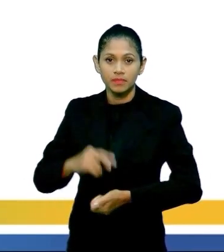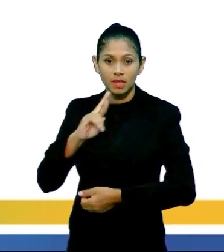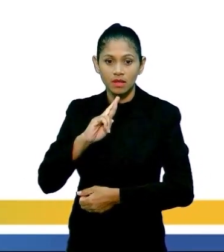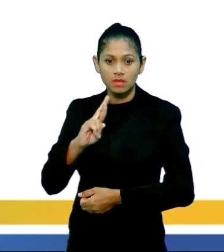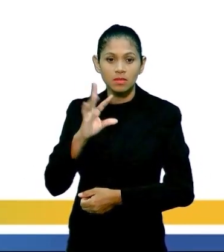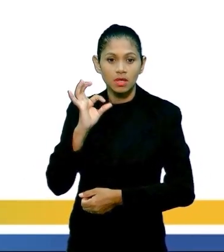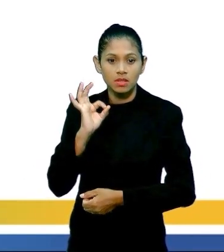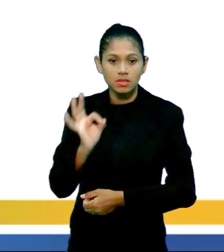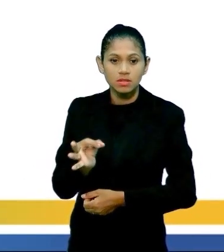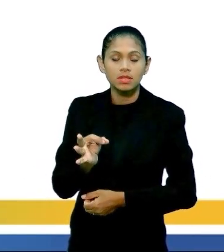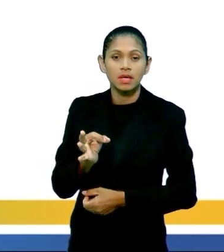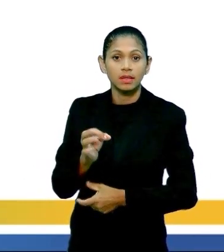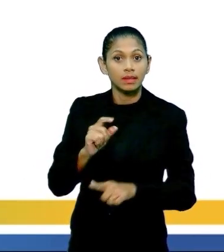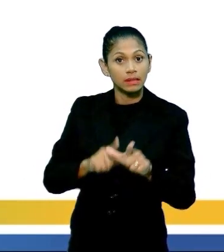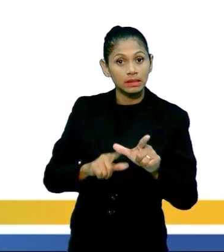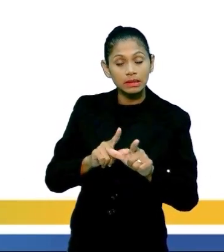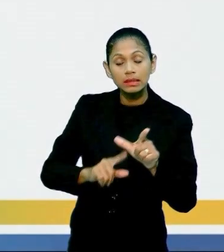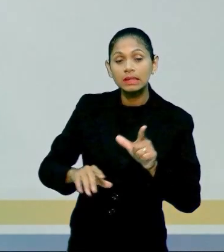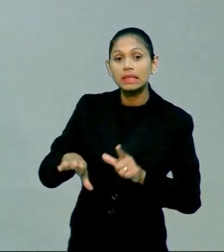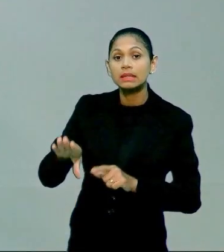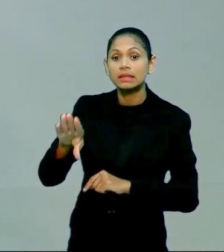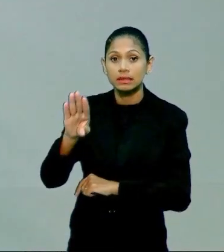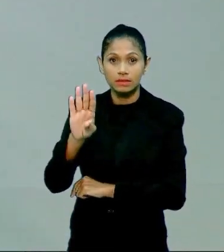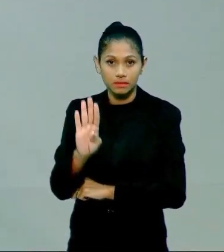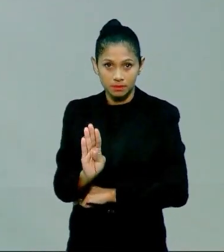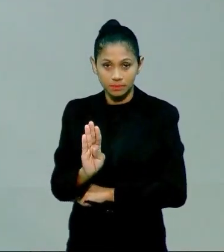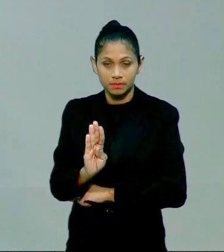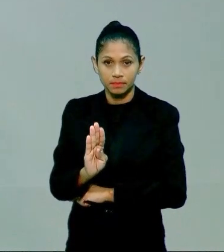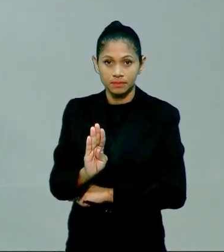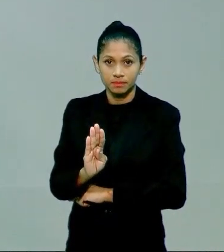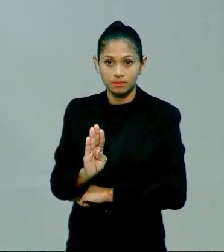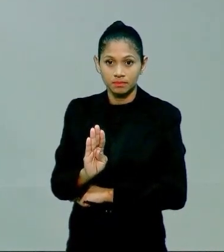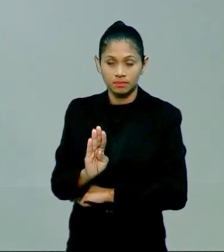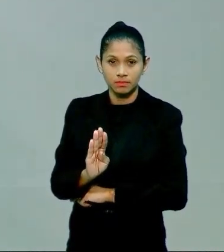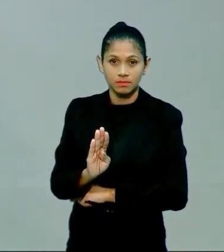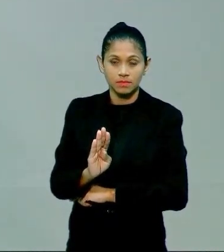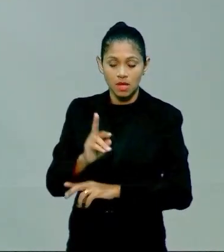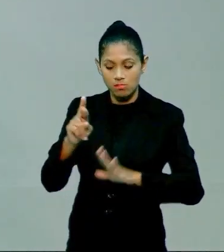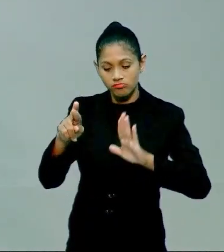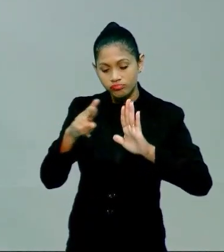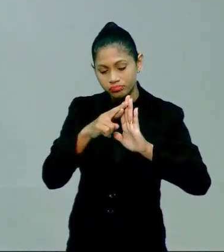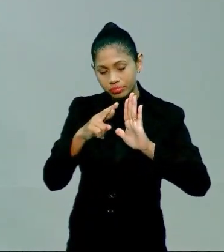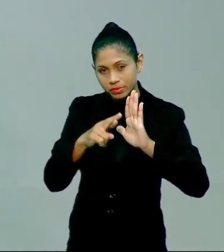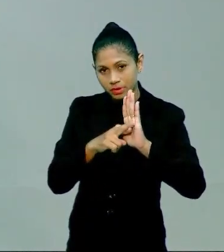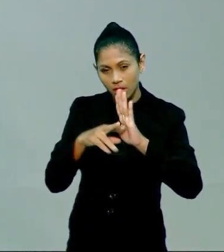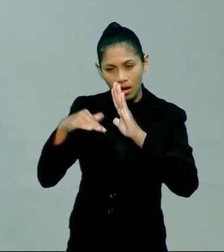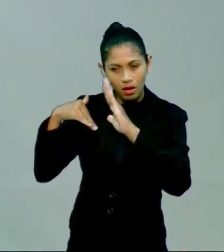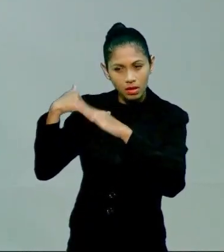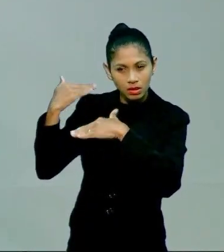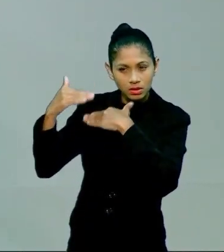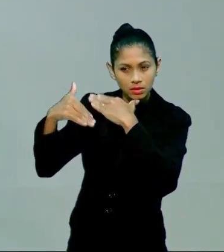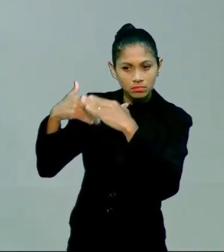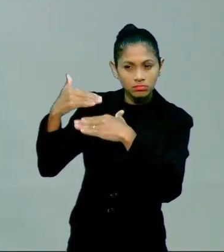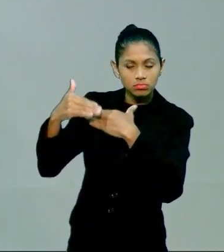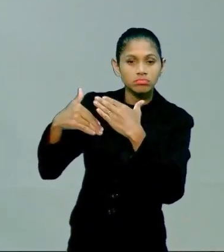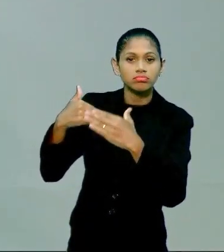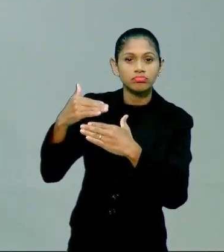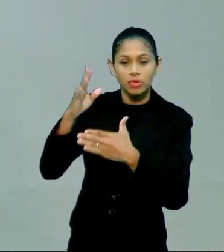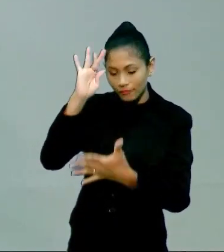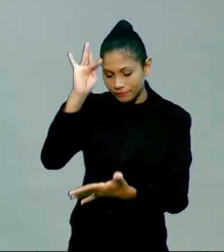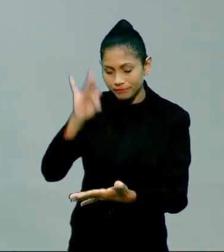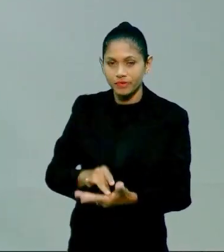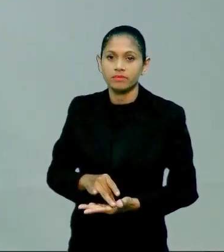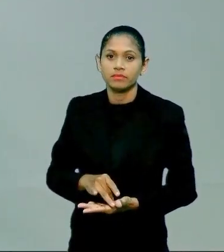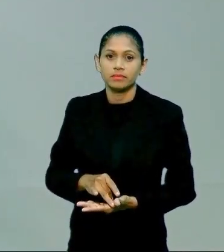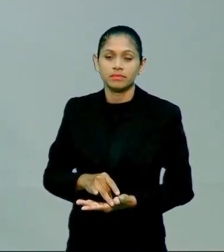delimitação de regras que se perpetua com o tempo qual é o direcionamento nas brincadeiras elas são livres